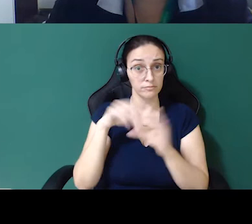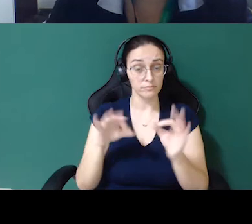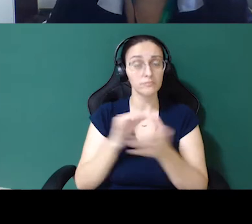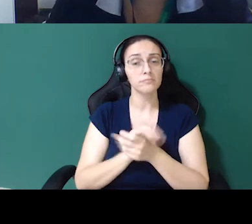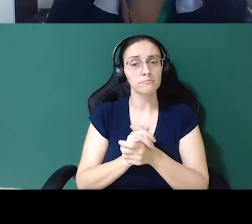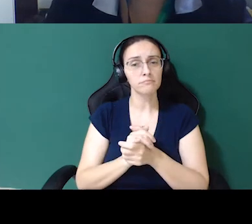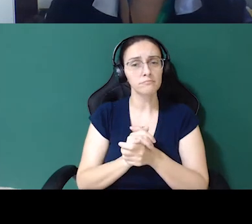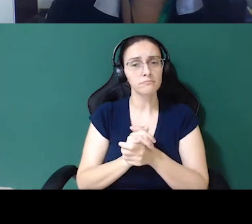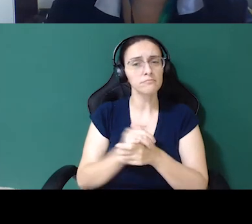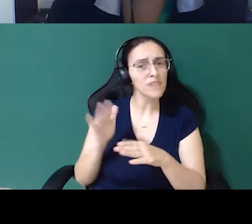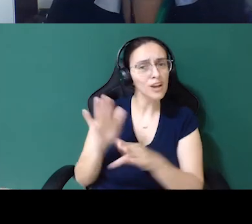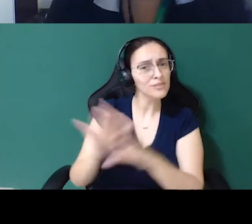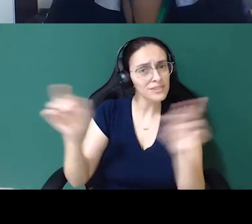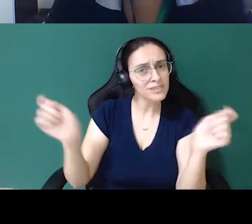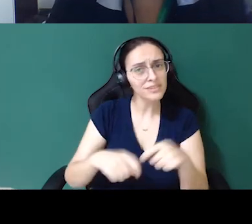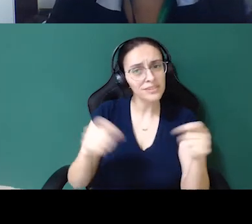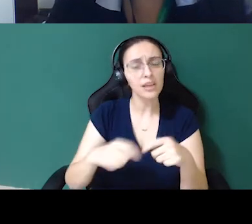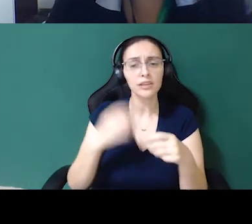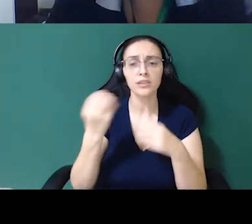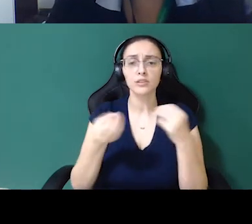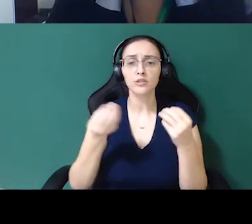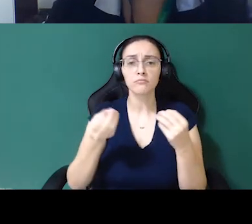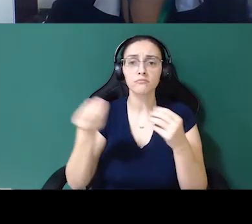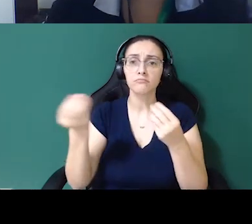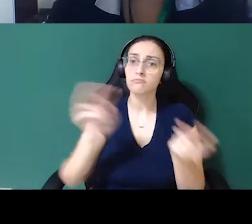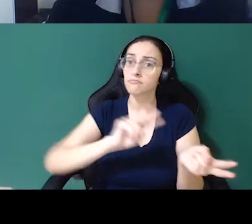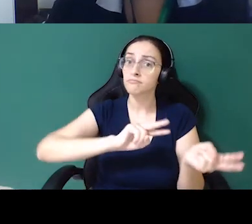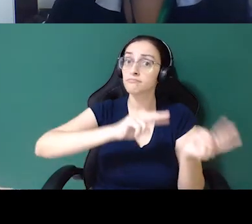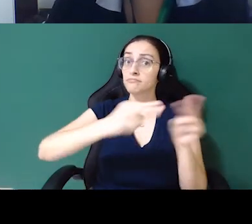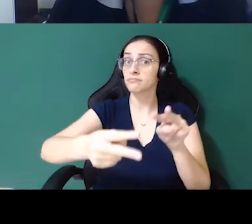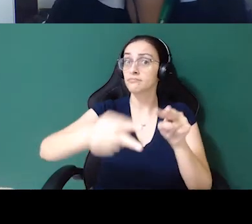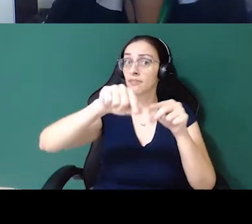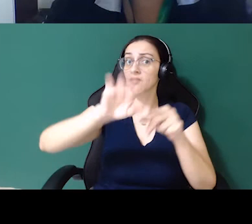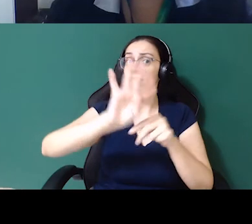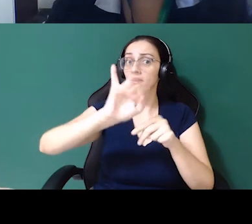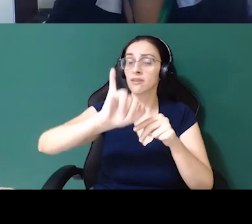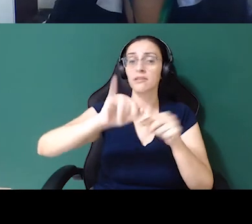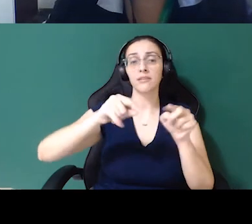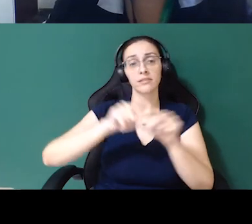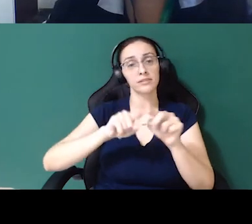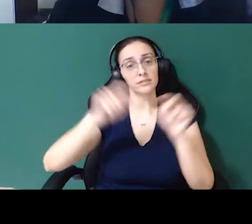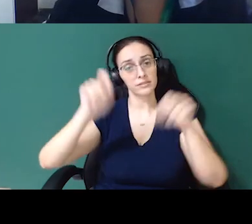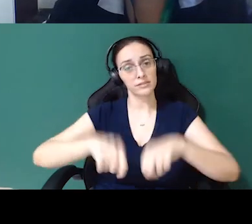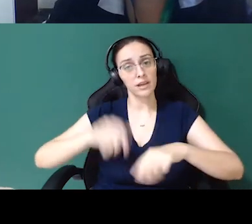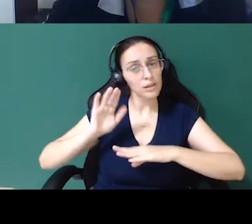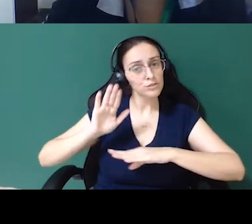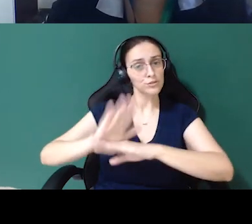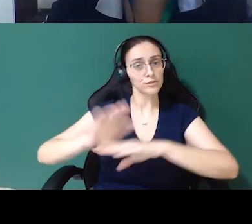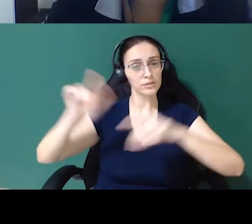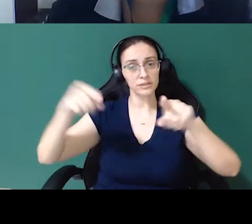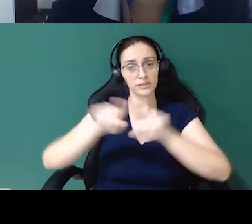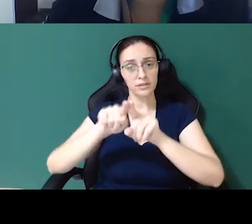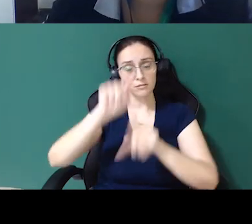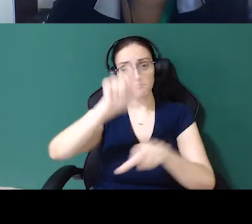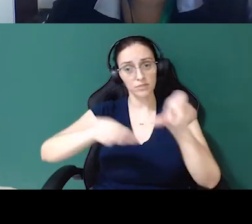por que não ajudá-las, né, assim, a migrar para a área de TI? Por que não ajudar as pessoas que você